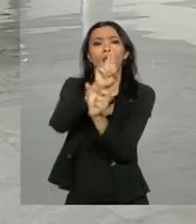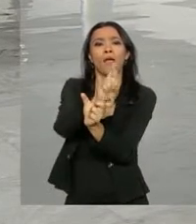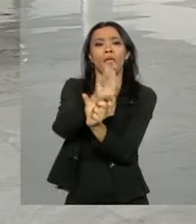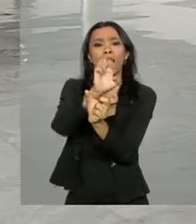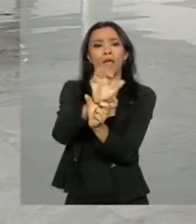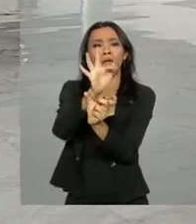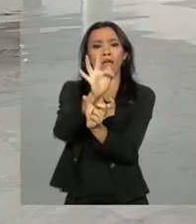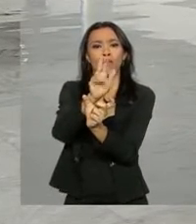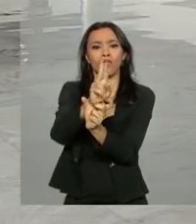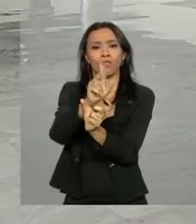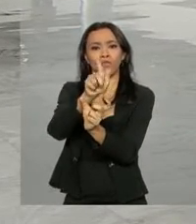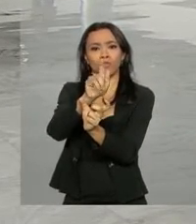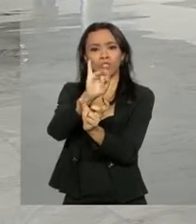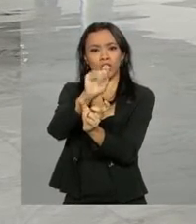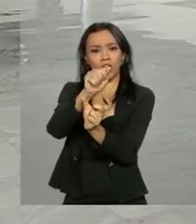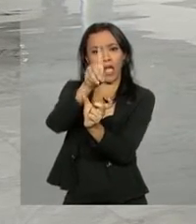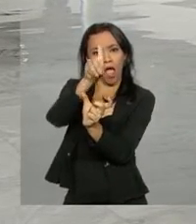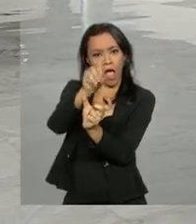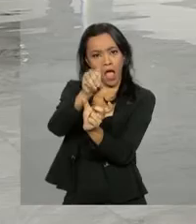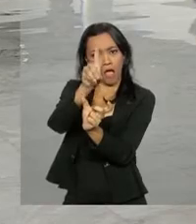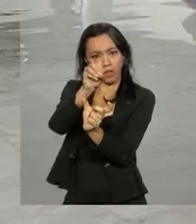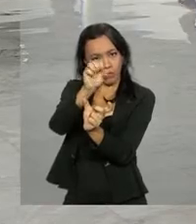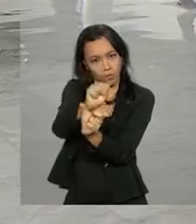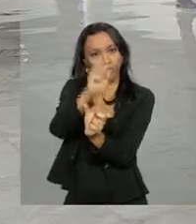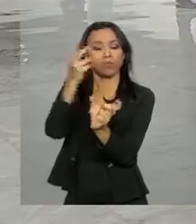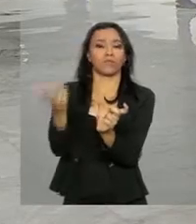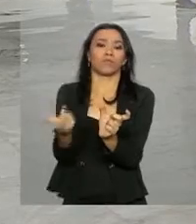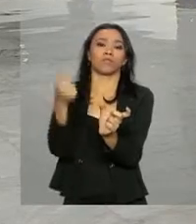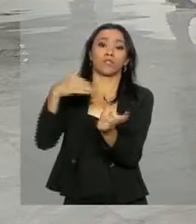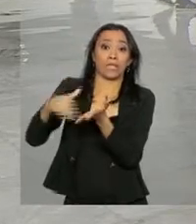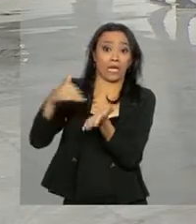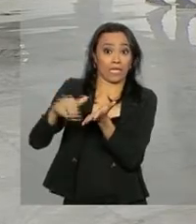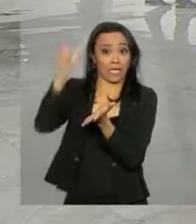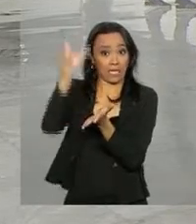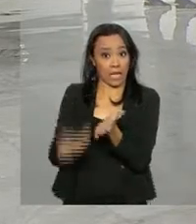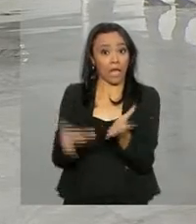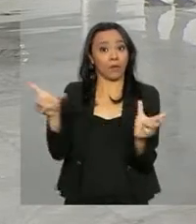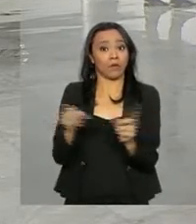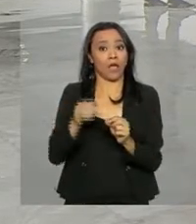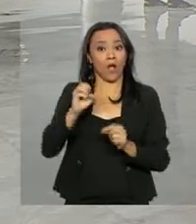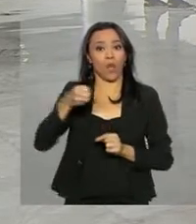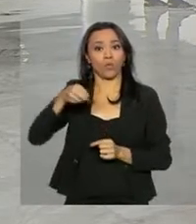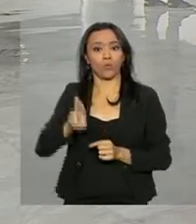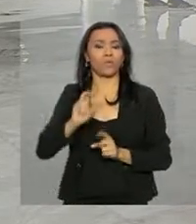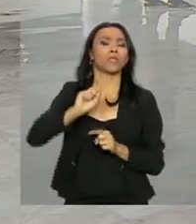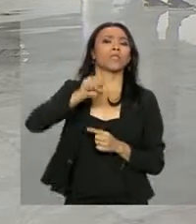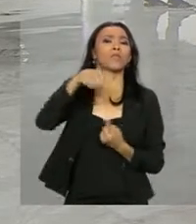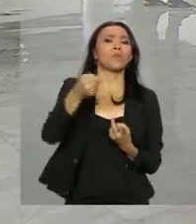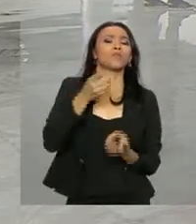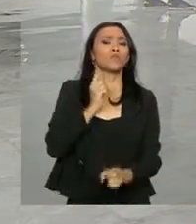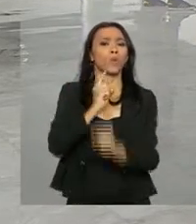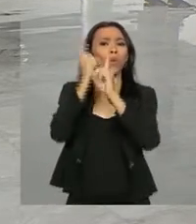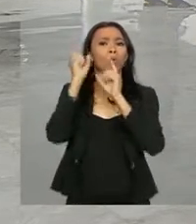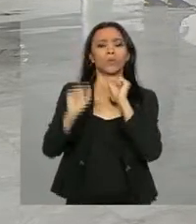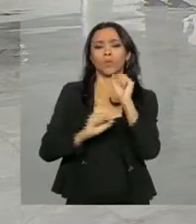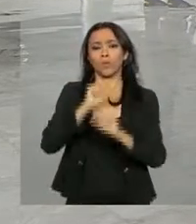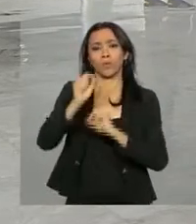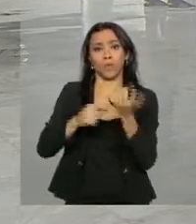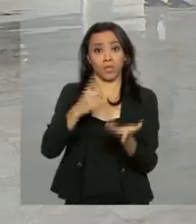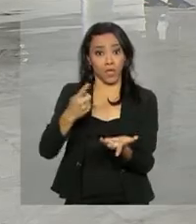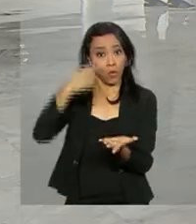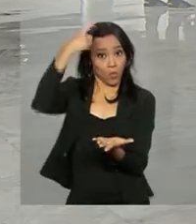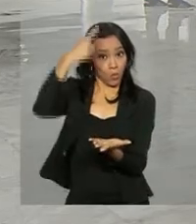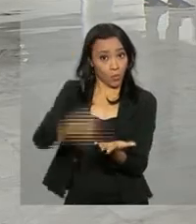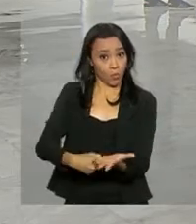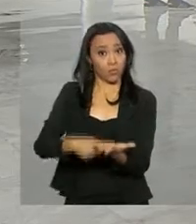convocada pelo secretário-geral das Nações Unidas, Ban Ki-moon. Ele também deve participar de um encontro para tratar do Acordo de Paris